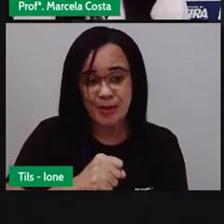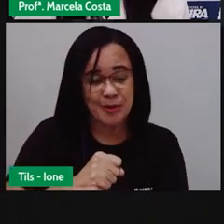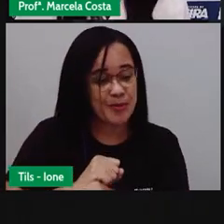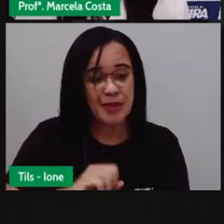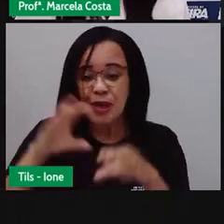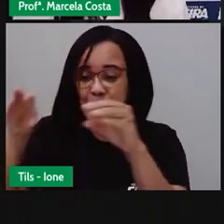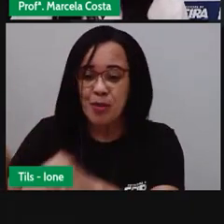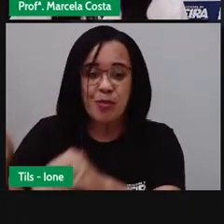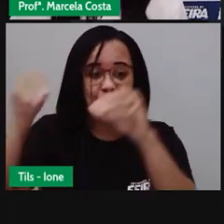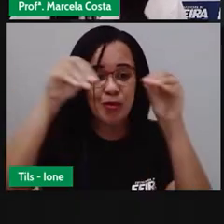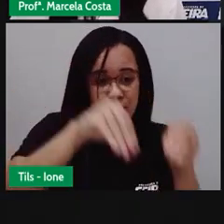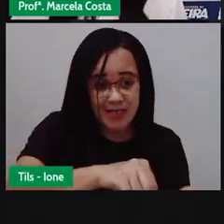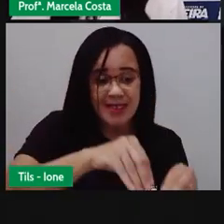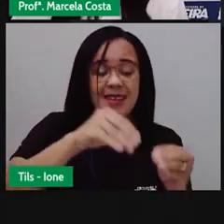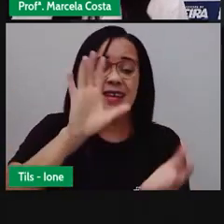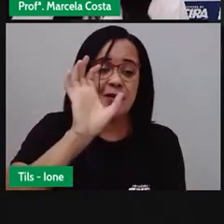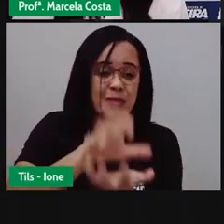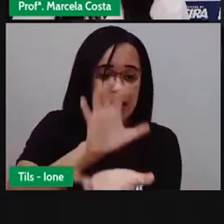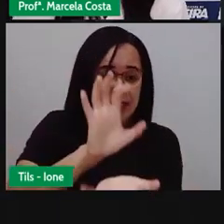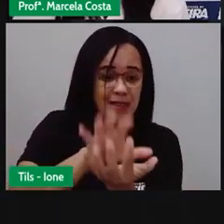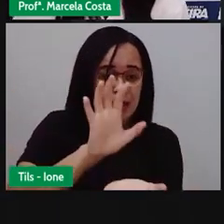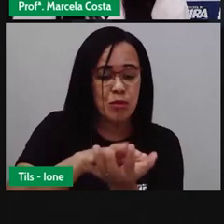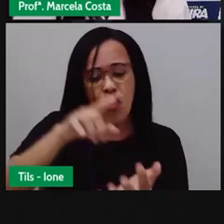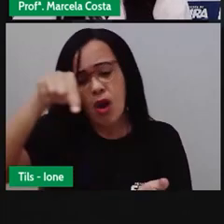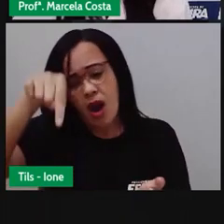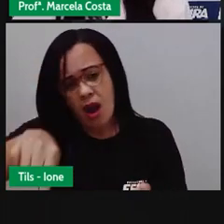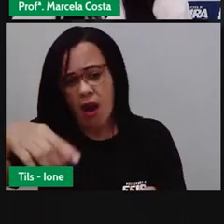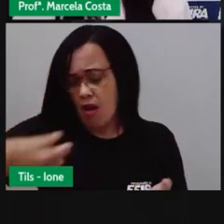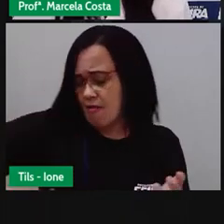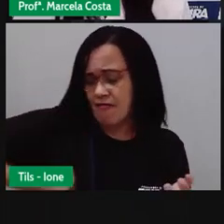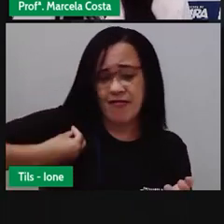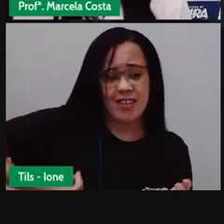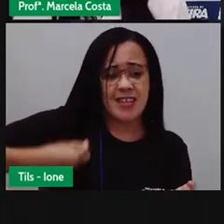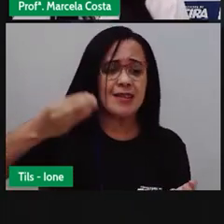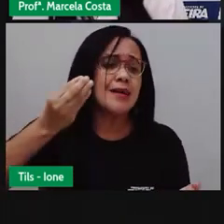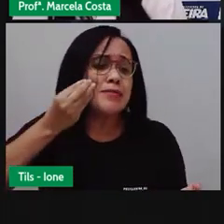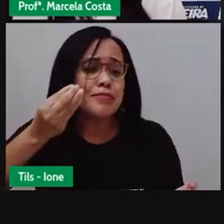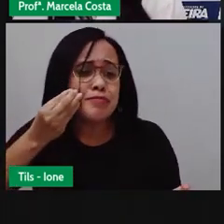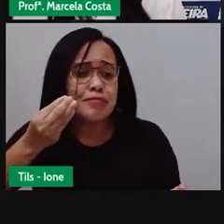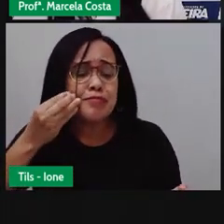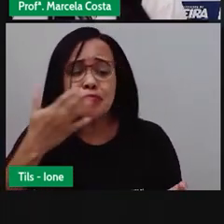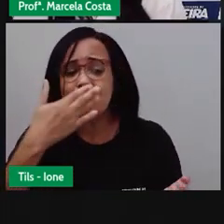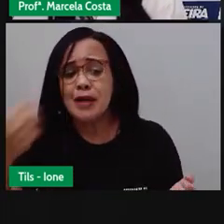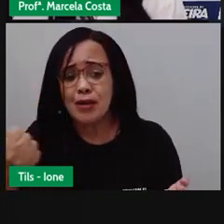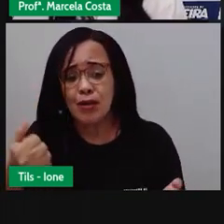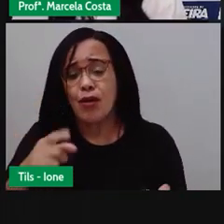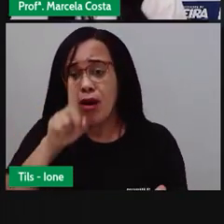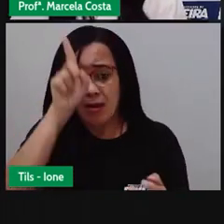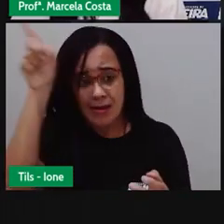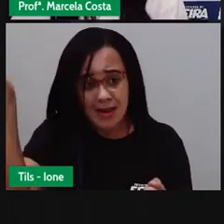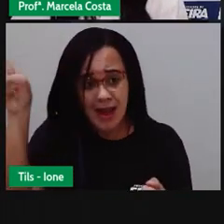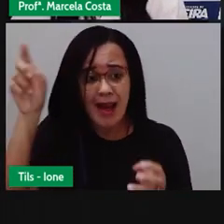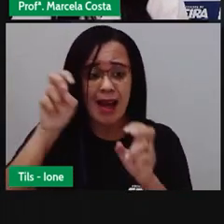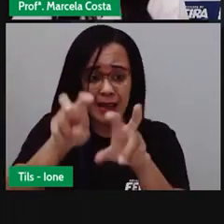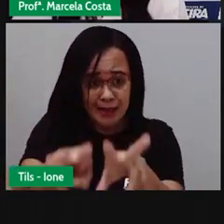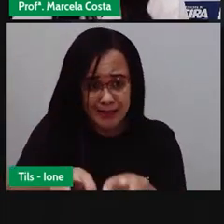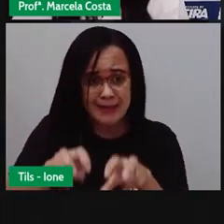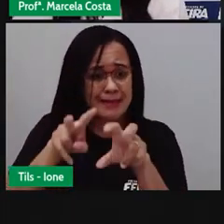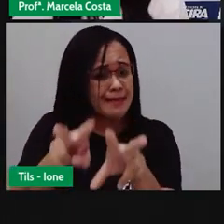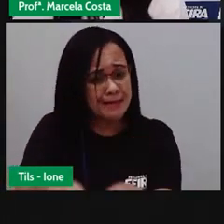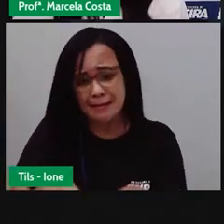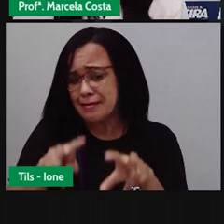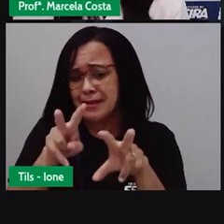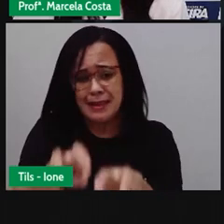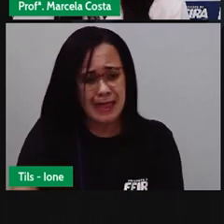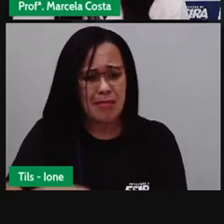Pernambuco, para tentar uma vida melhor em feira. Lá, eu era roceira, mas não estava mais